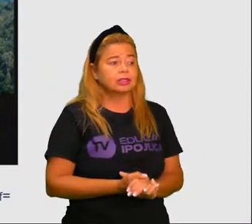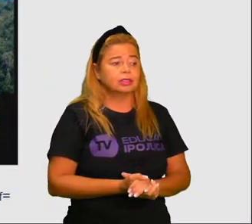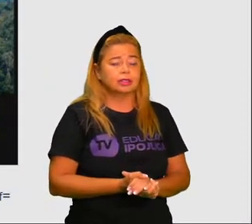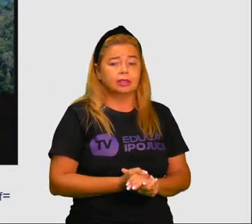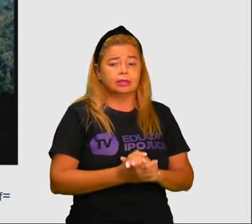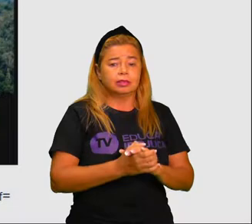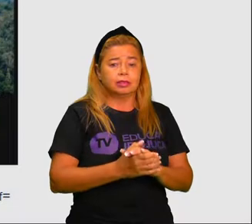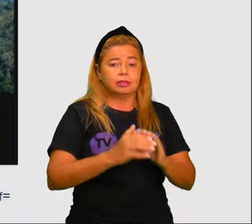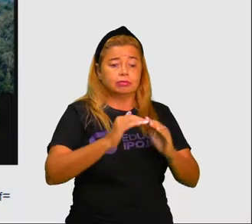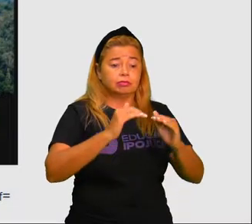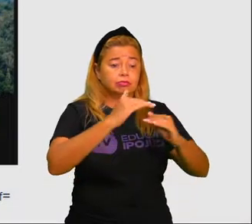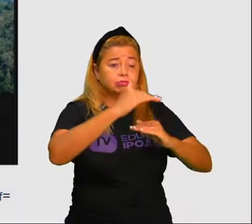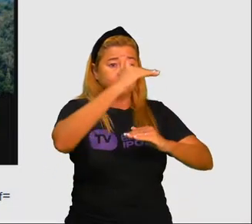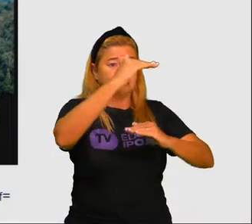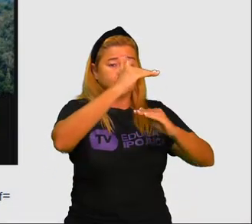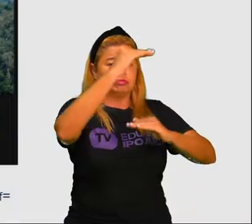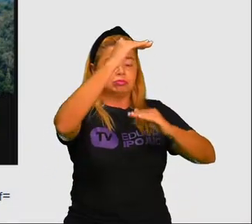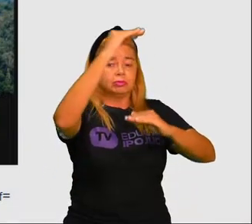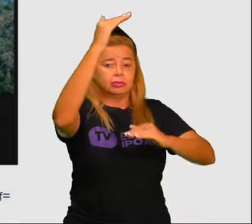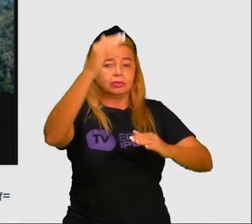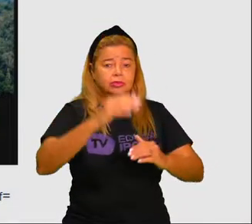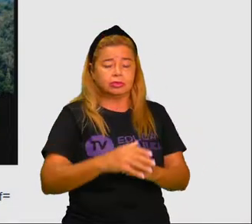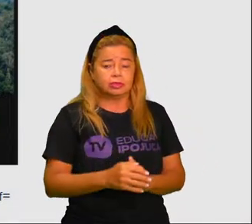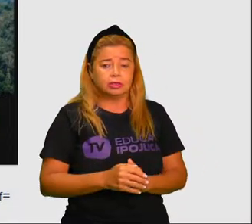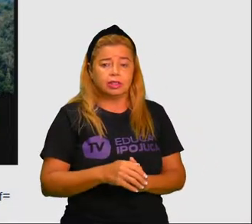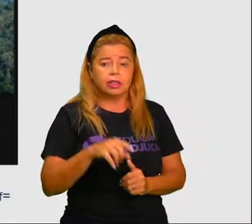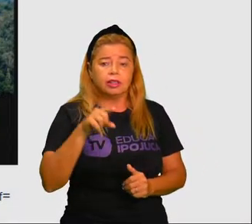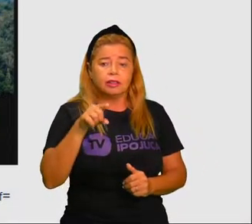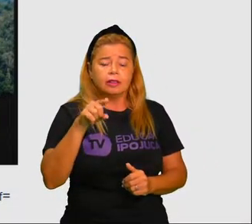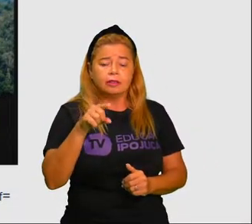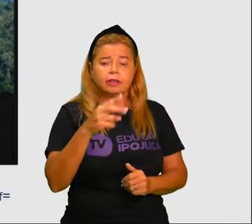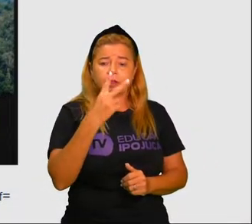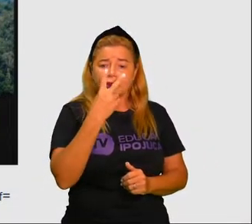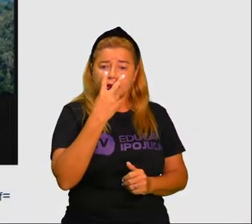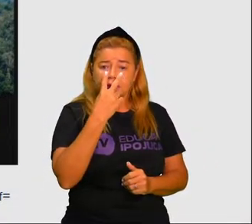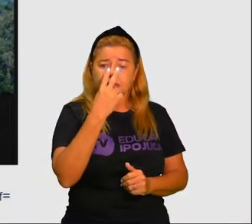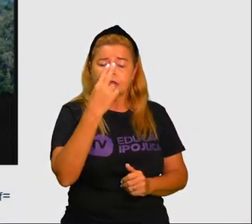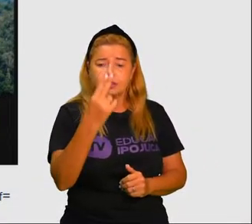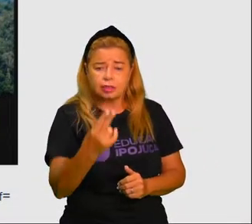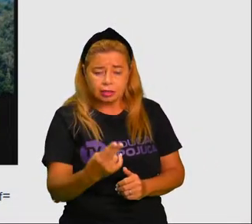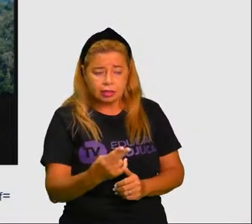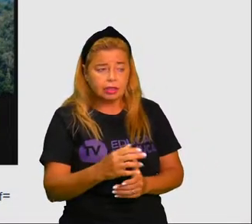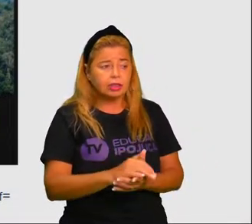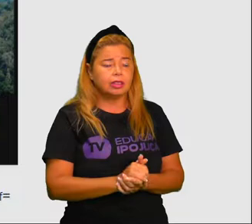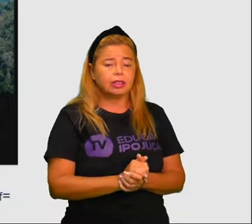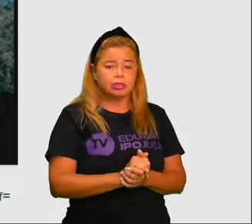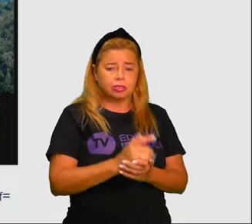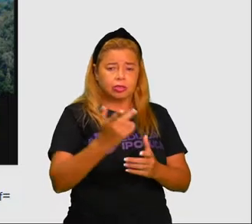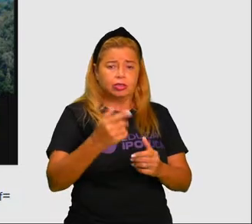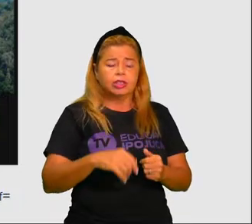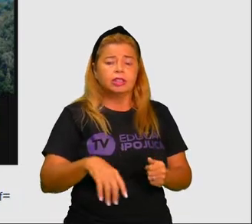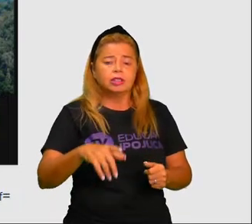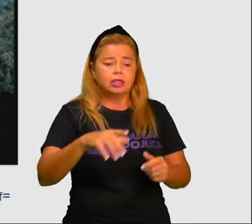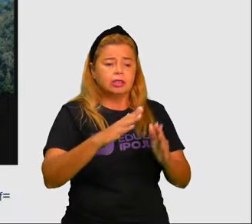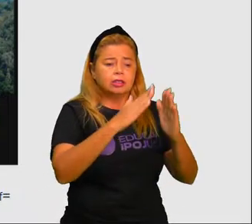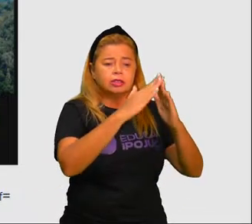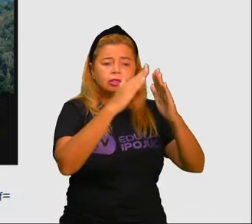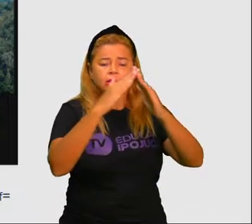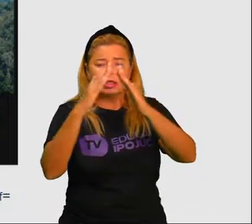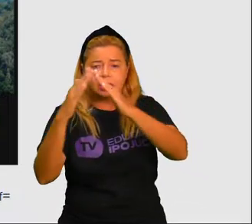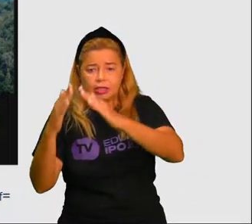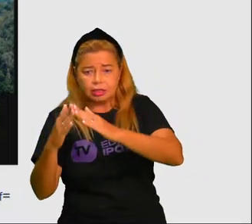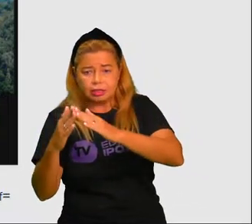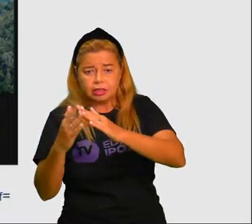você vê o choque dessas duas imagens. Vocês acham que lá onde hoje tem essas edificações, ela um dia também foi